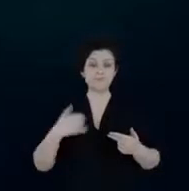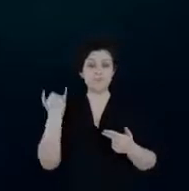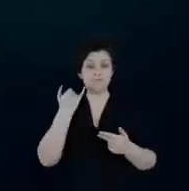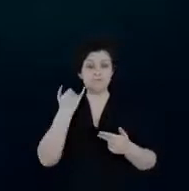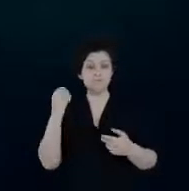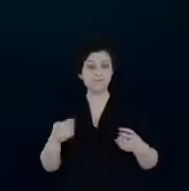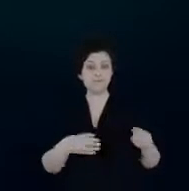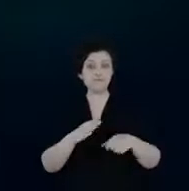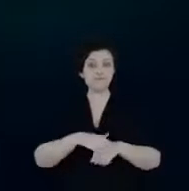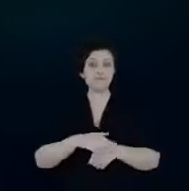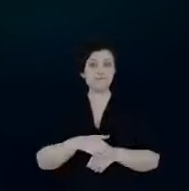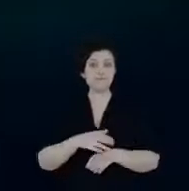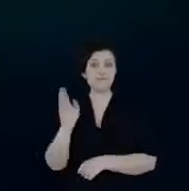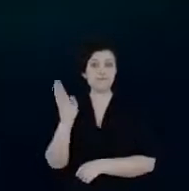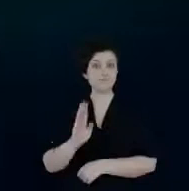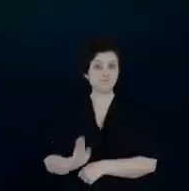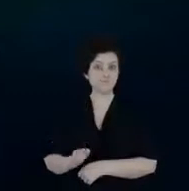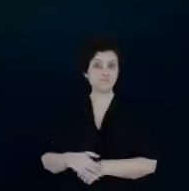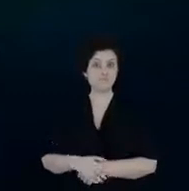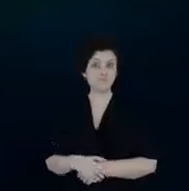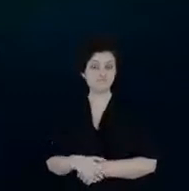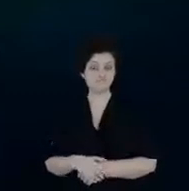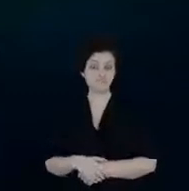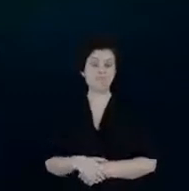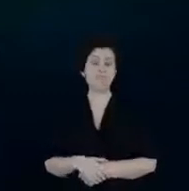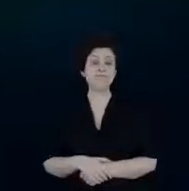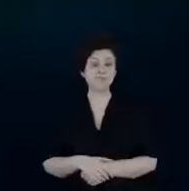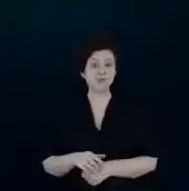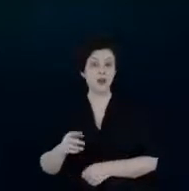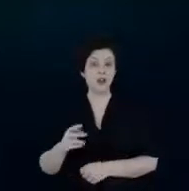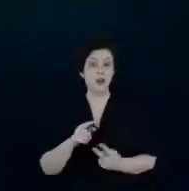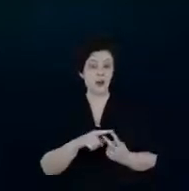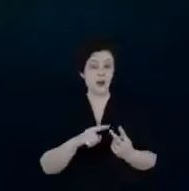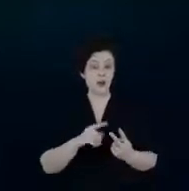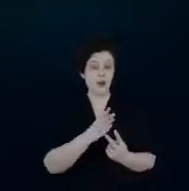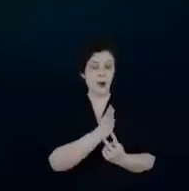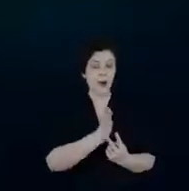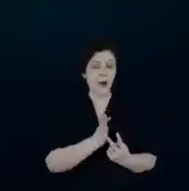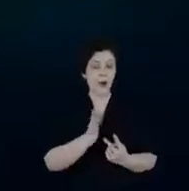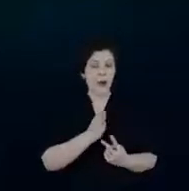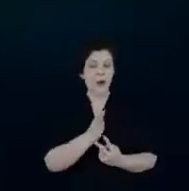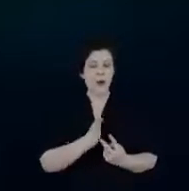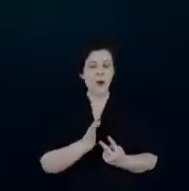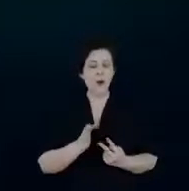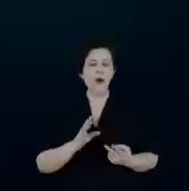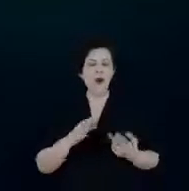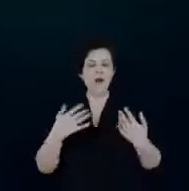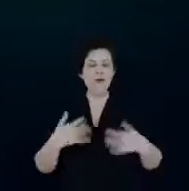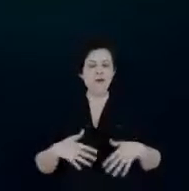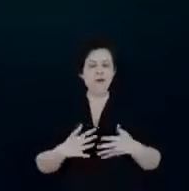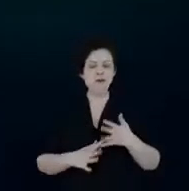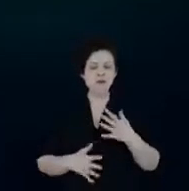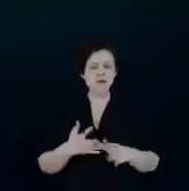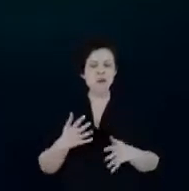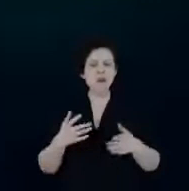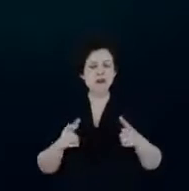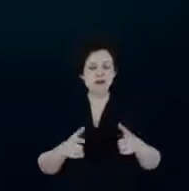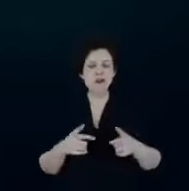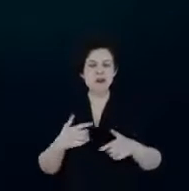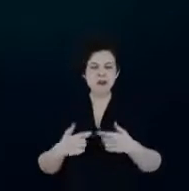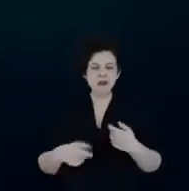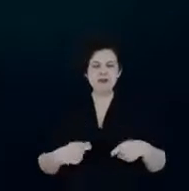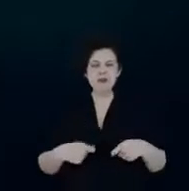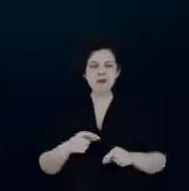inovação do nosso país as duas vertentes foram comprometidas onde a gente precisa cada vez